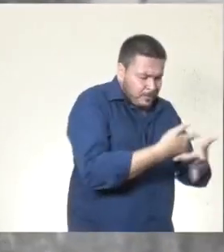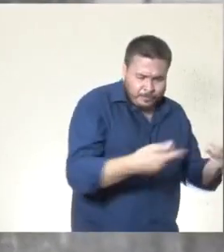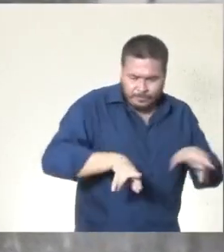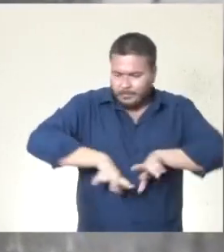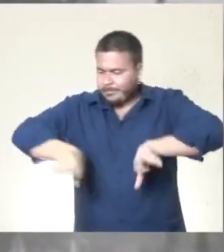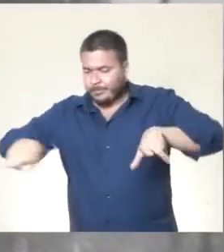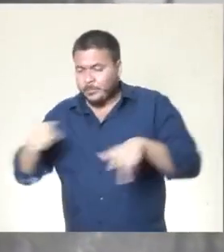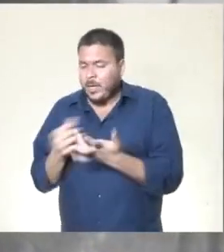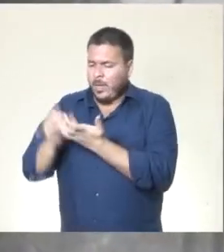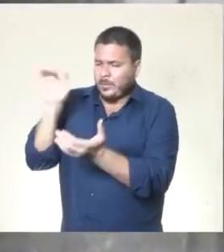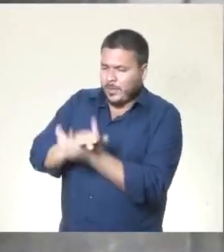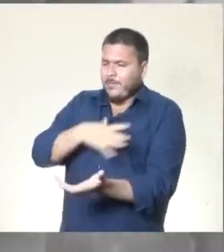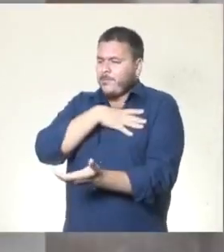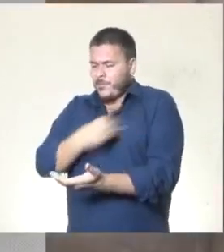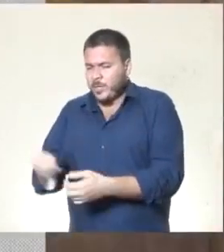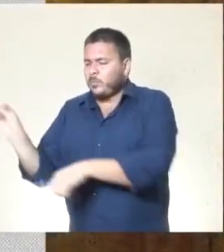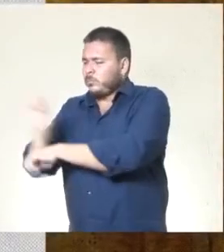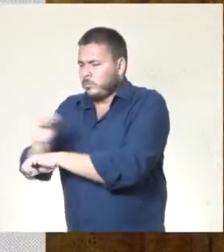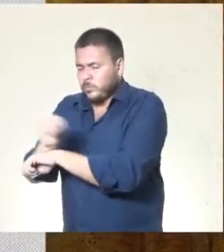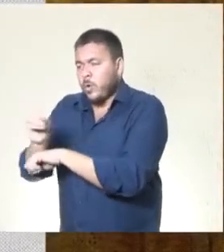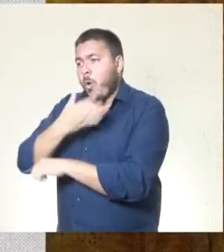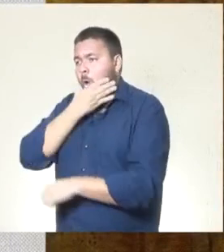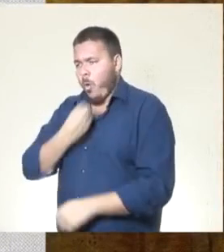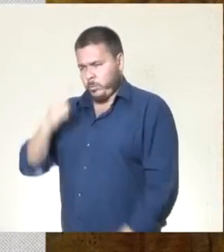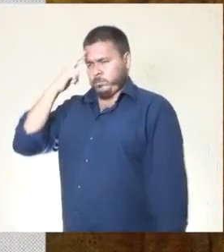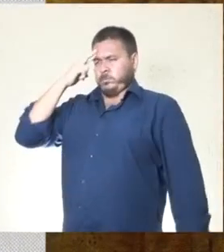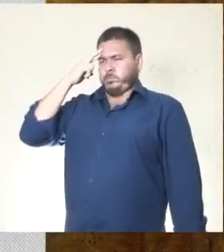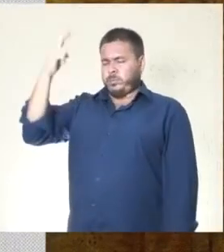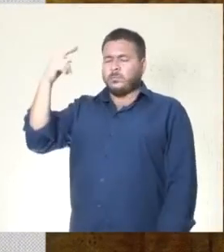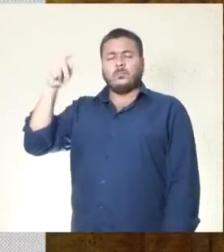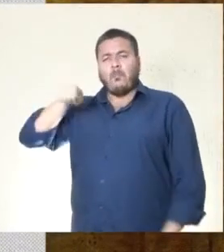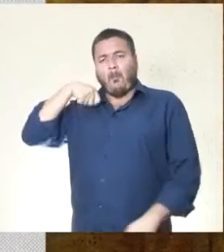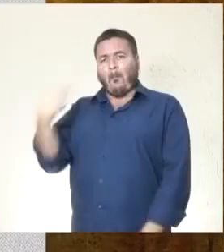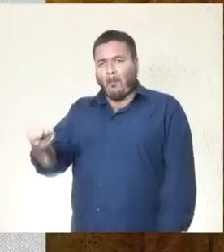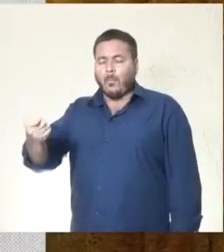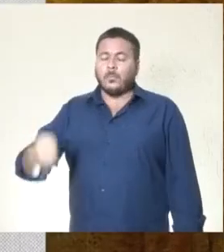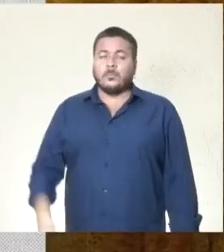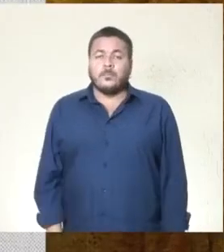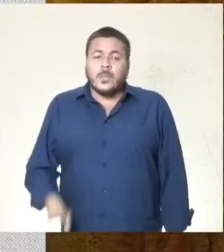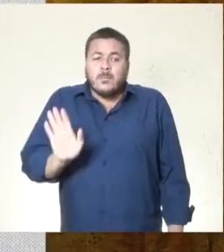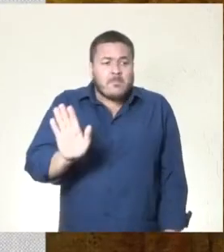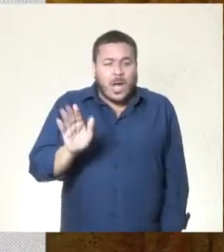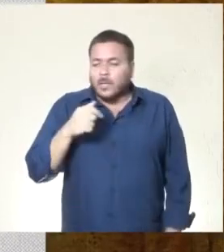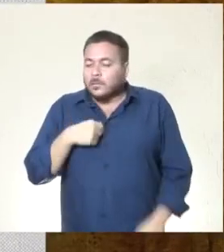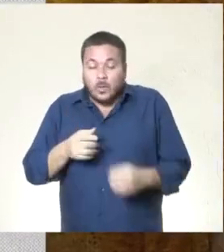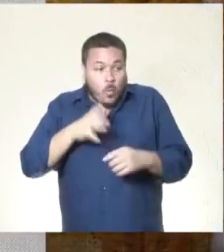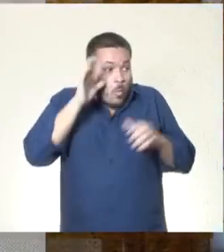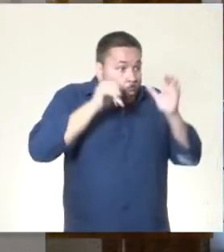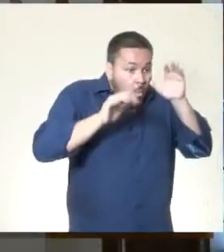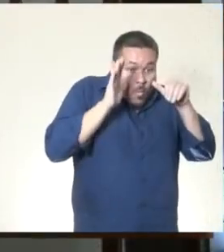casa, casar, ter filhos, cuidar do senhor, do seu marido, como era designado. Mas aquela